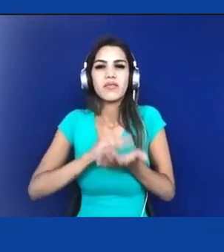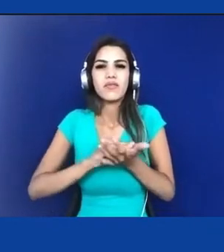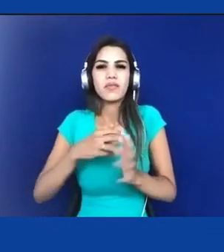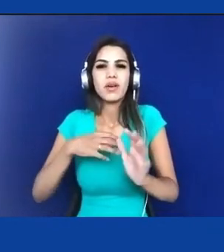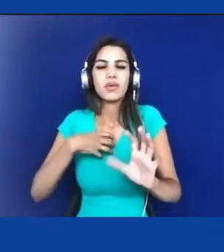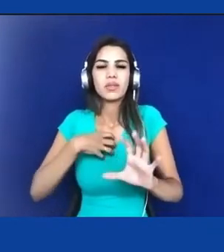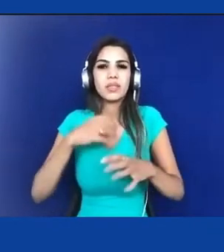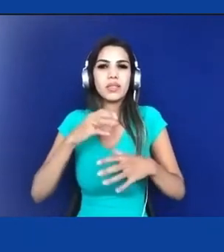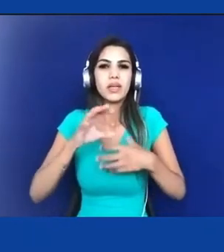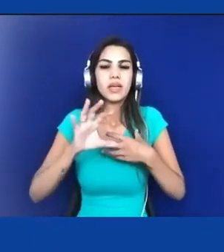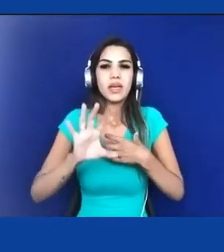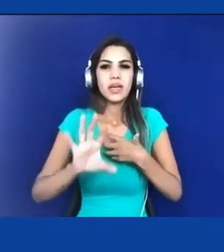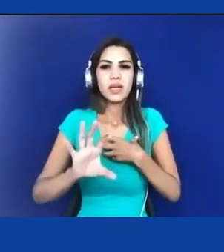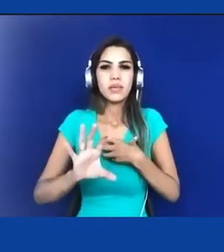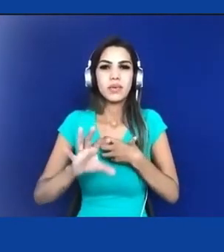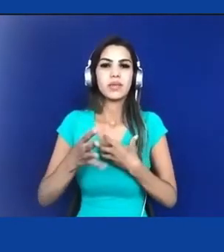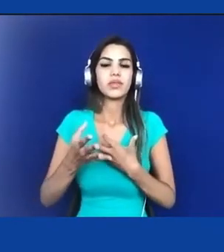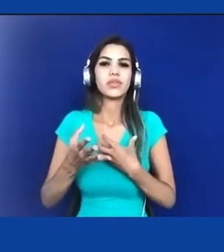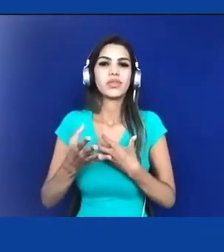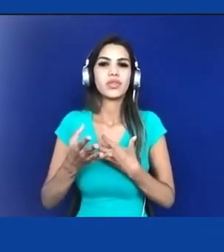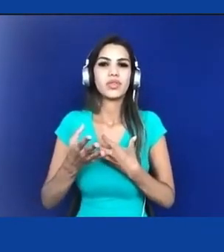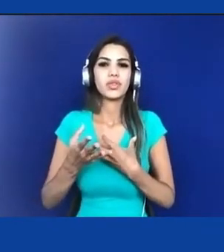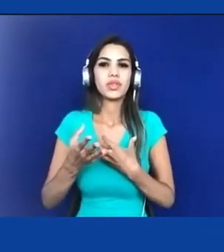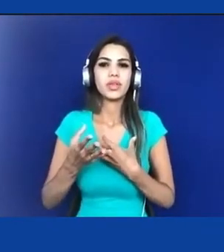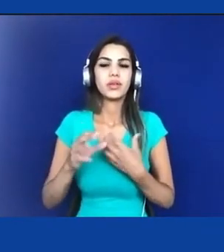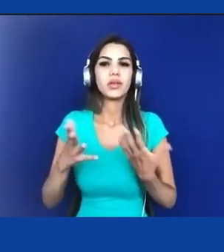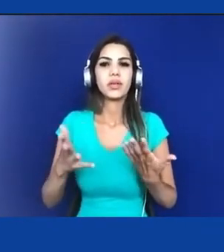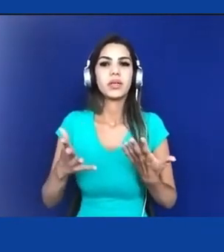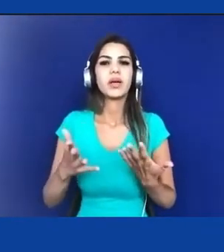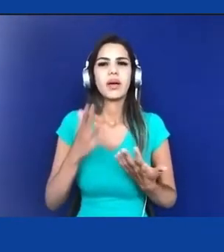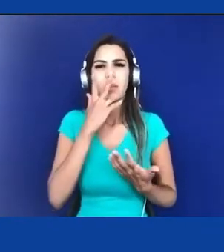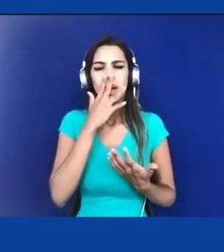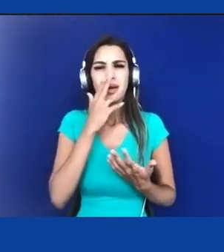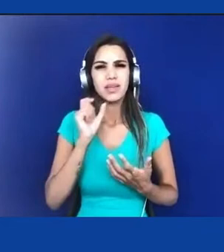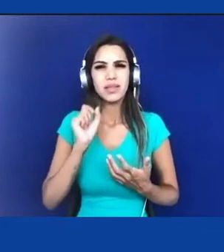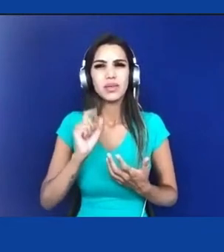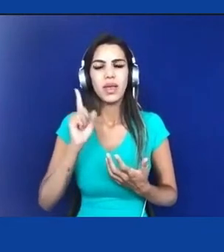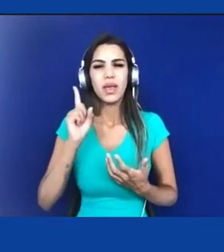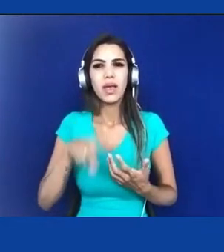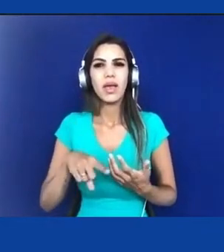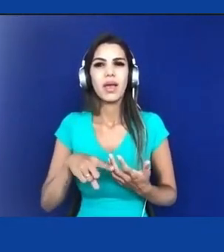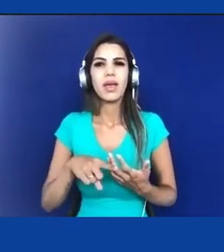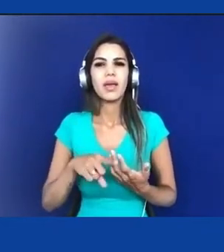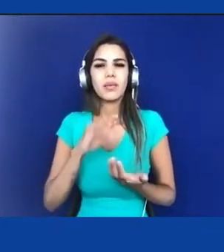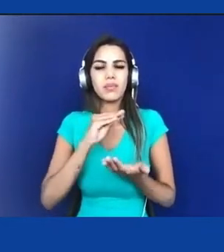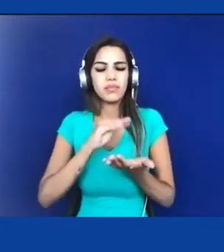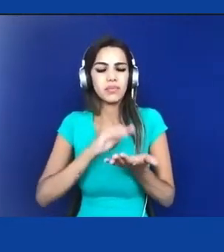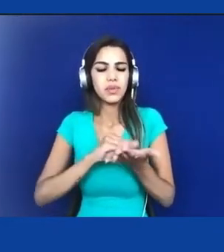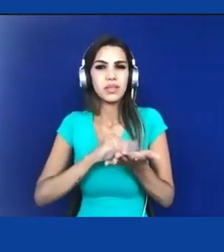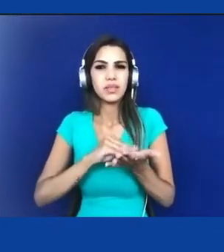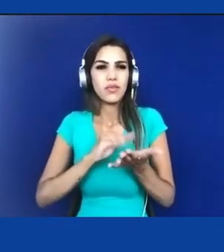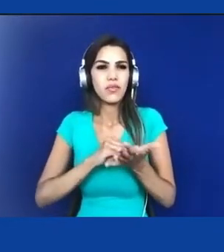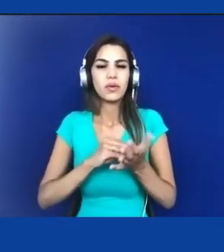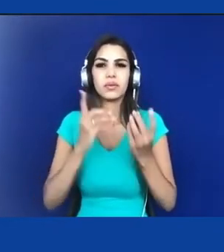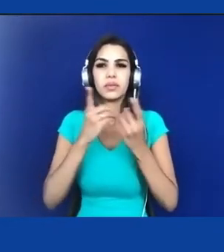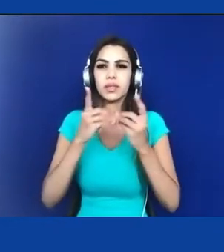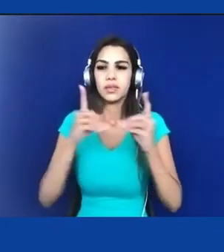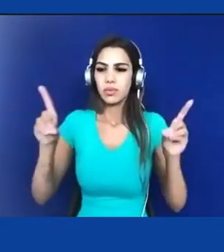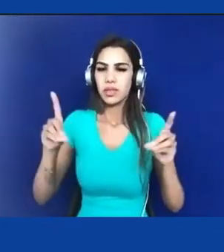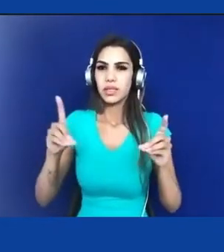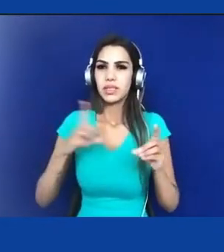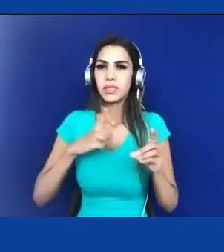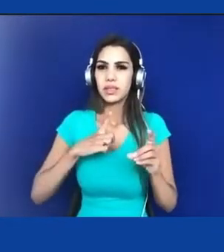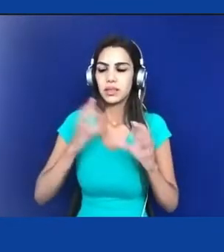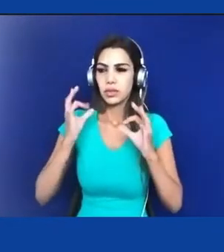que eu tenho chamado de democracia sequestrada, ou seja, uma democracia sem justiça social, sem igualdade